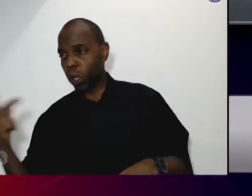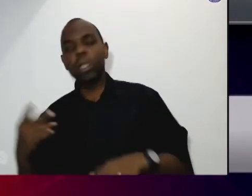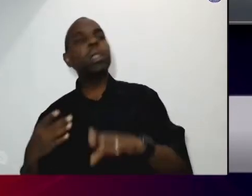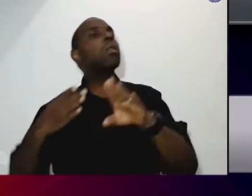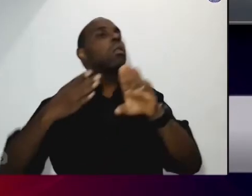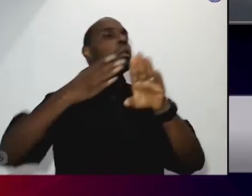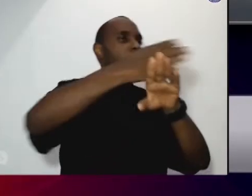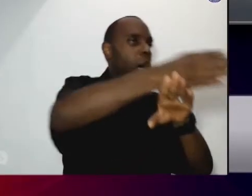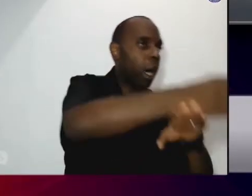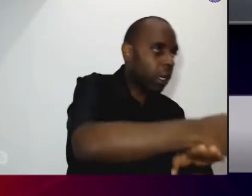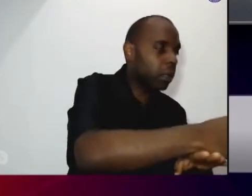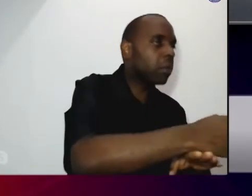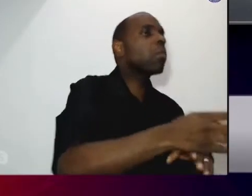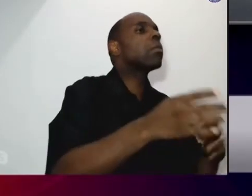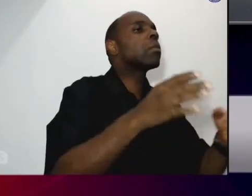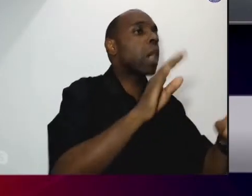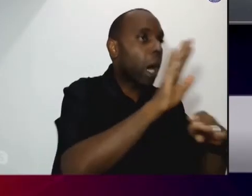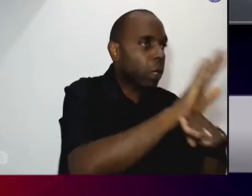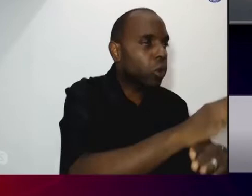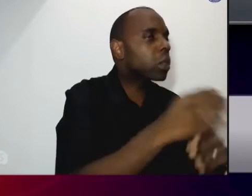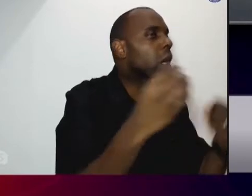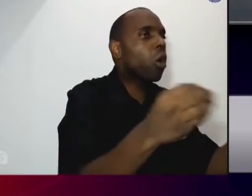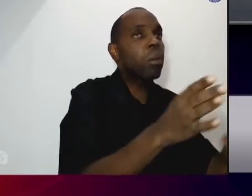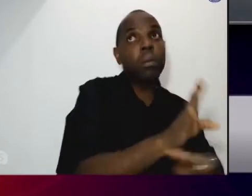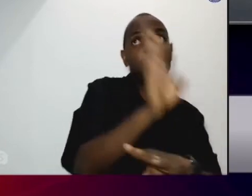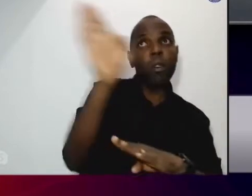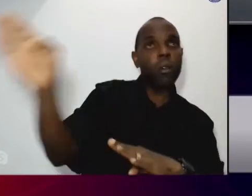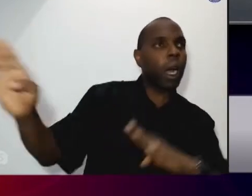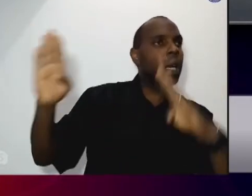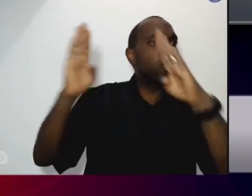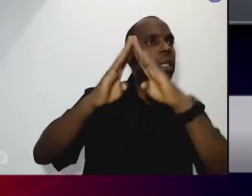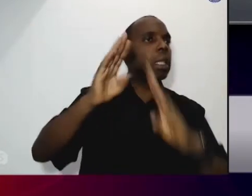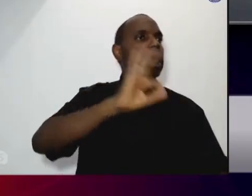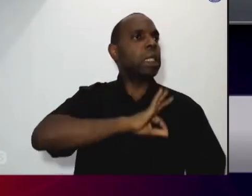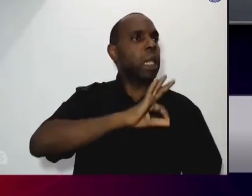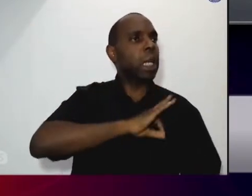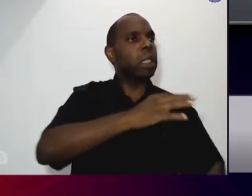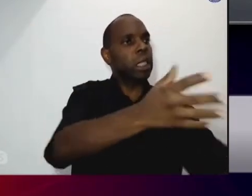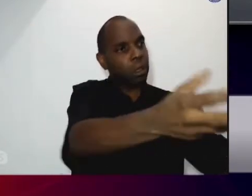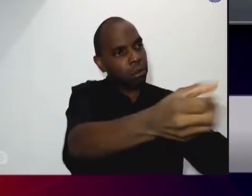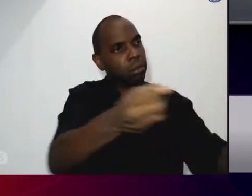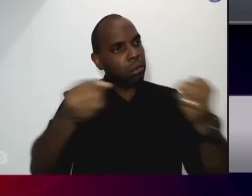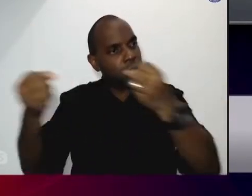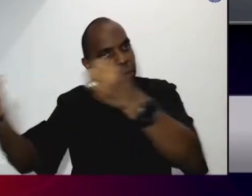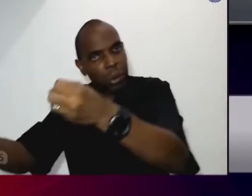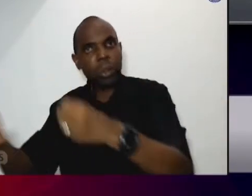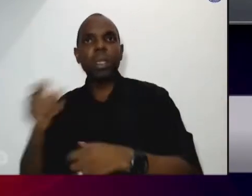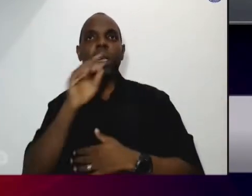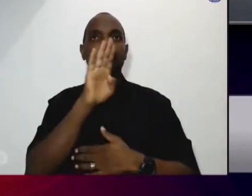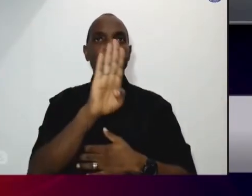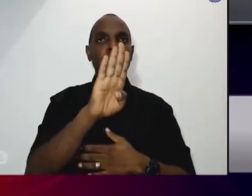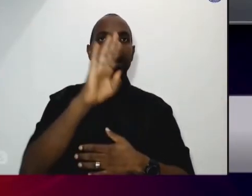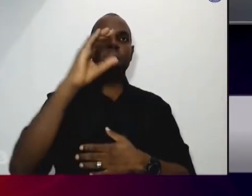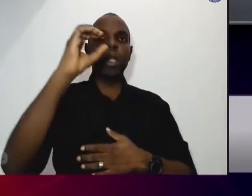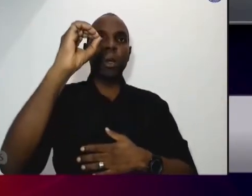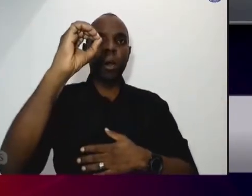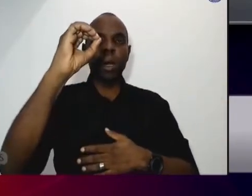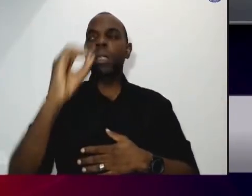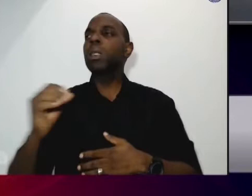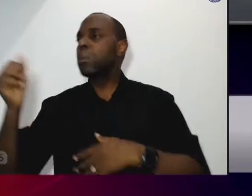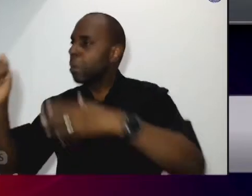a delegacia para poder registrar o boletim de ocorrência. Então a mulher registrava o boletim de ocorrência